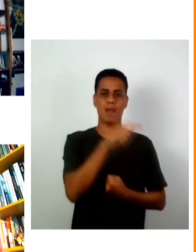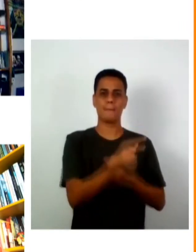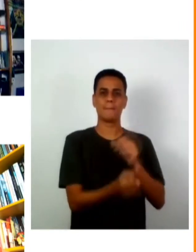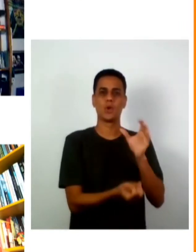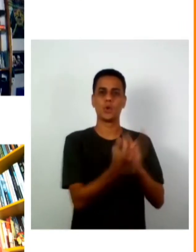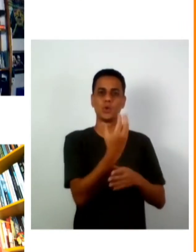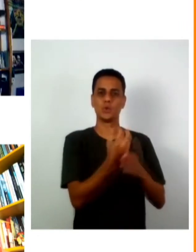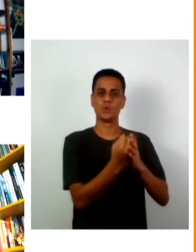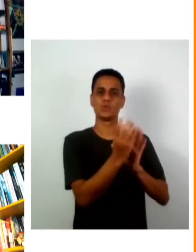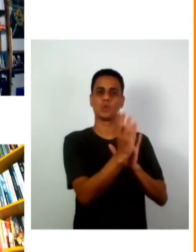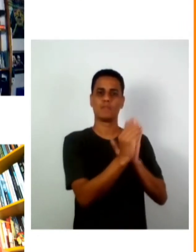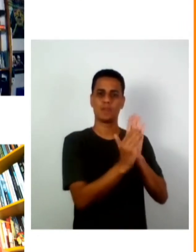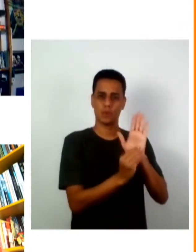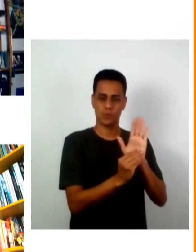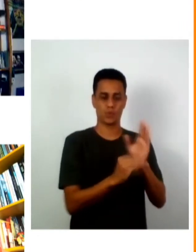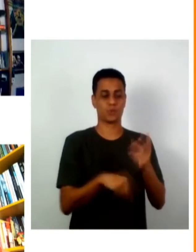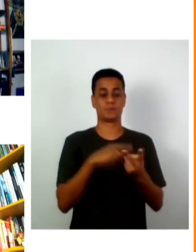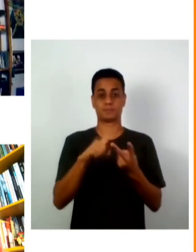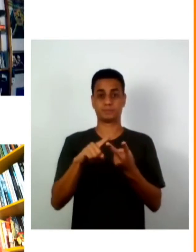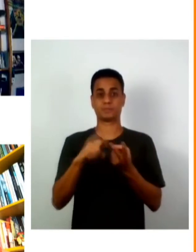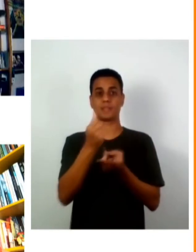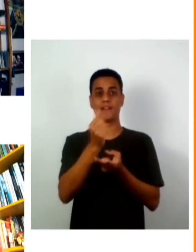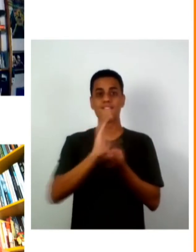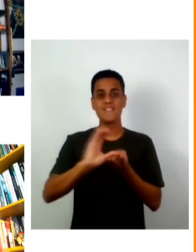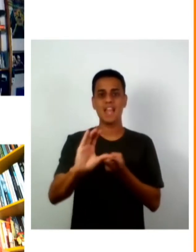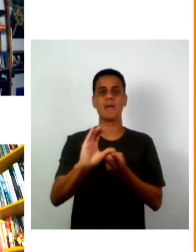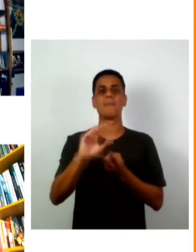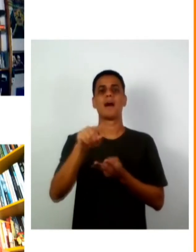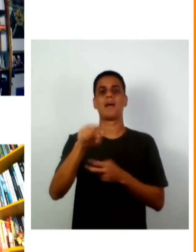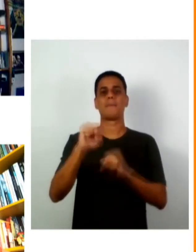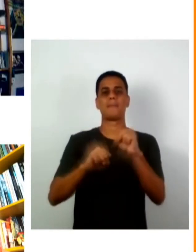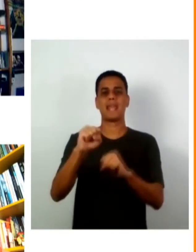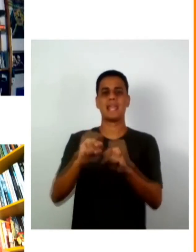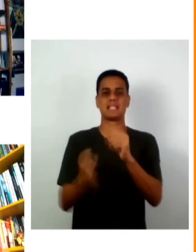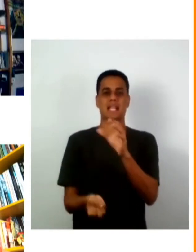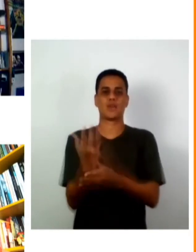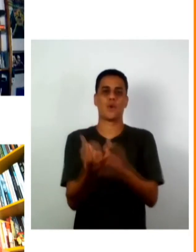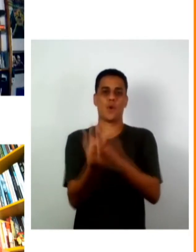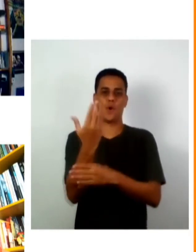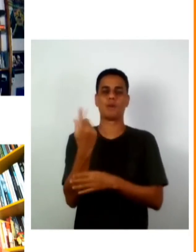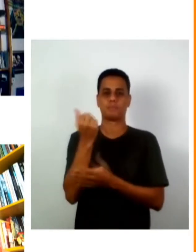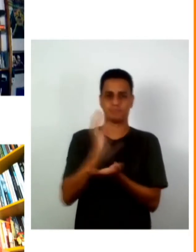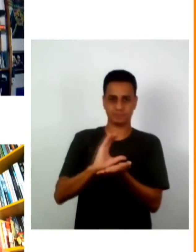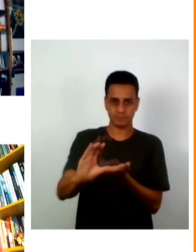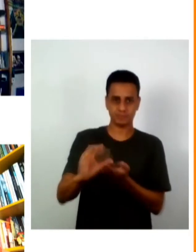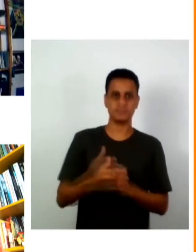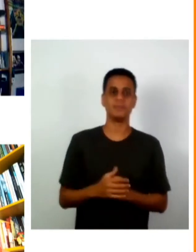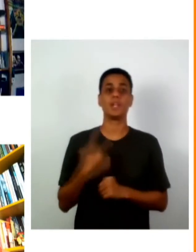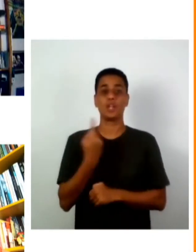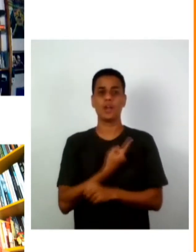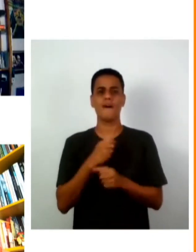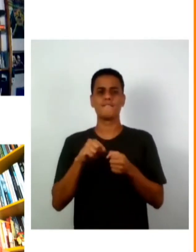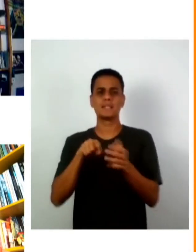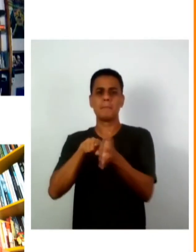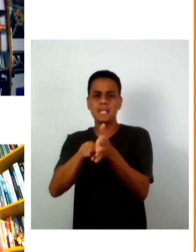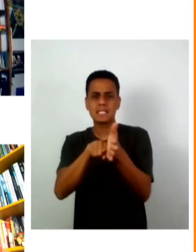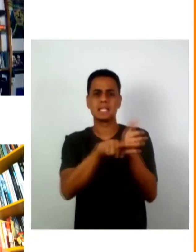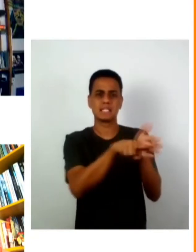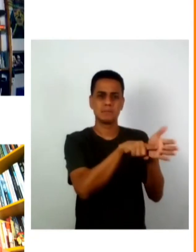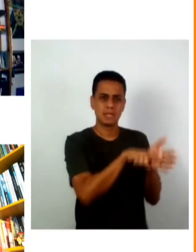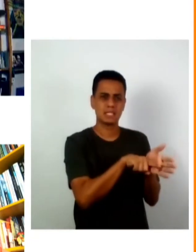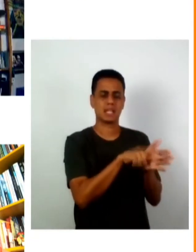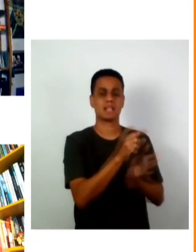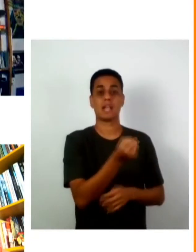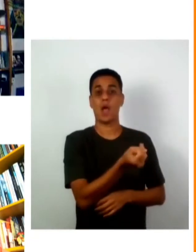emergências para apoiar empreendedores e a gente vem aplicando pesquisa com esse público e assim muitos deles não